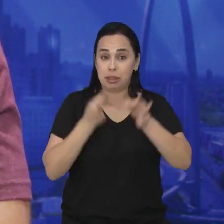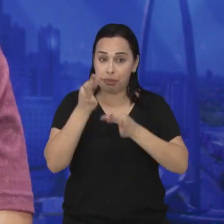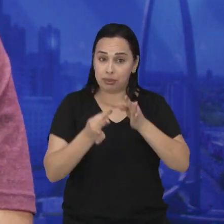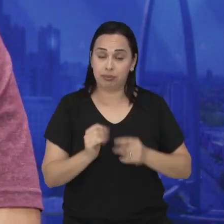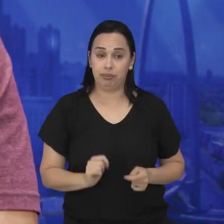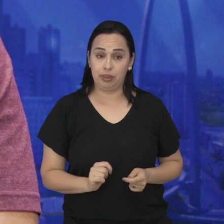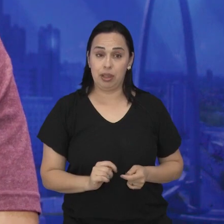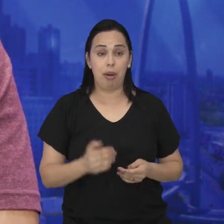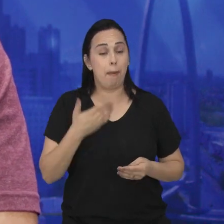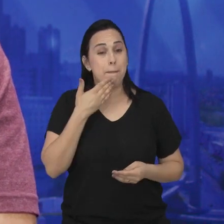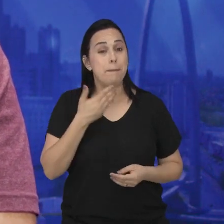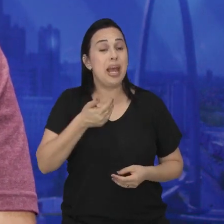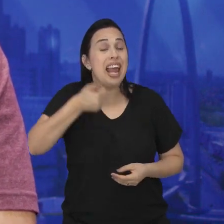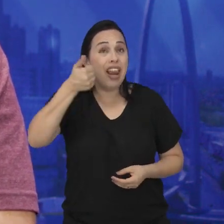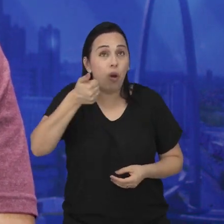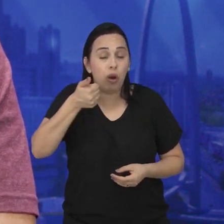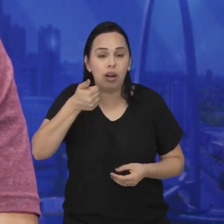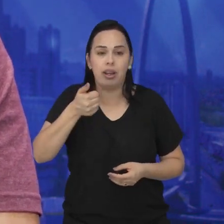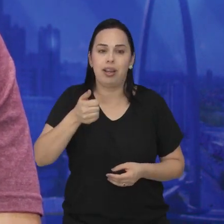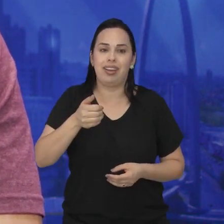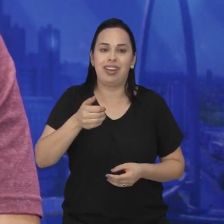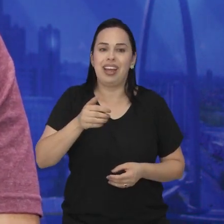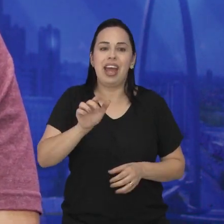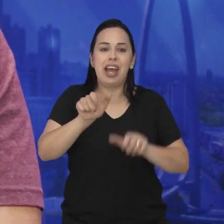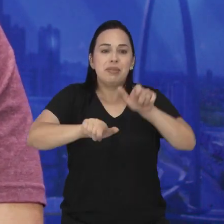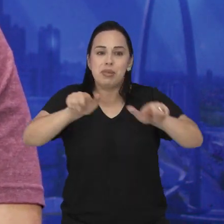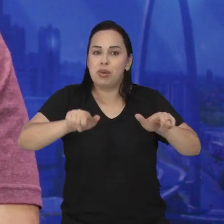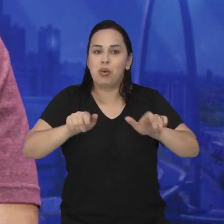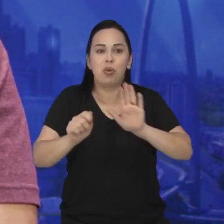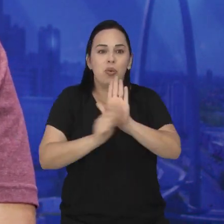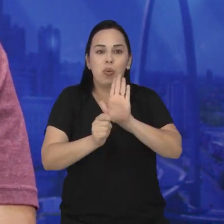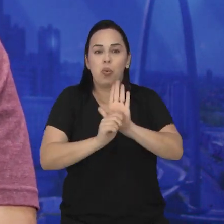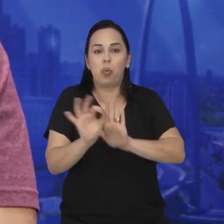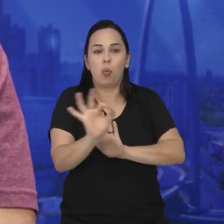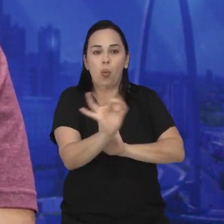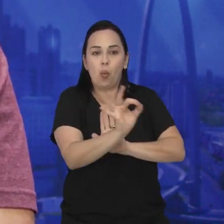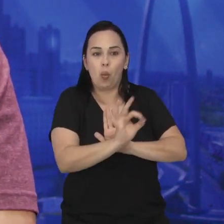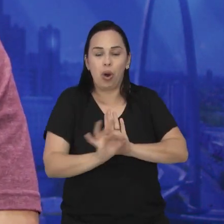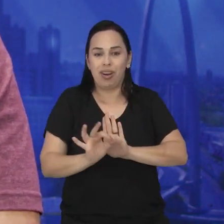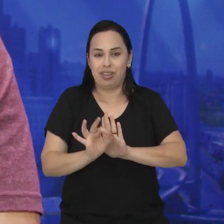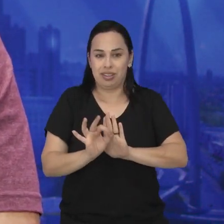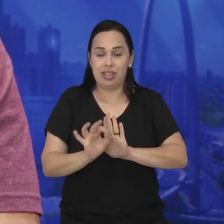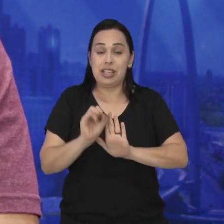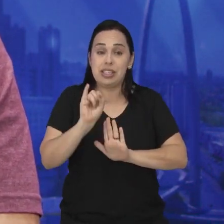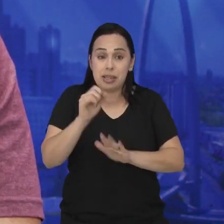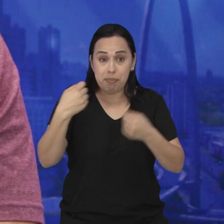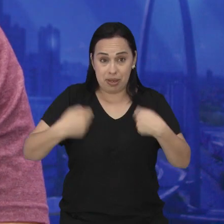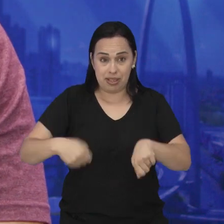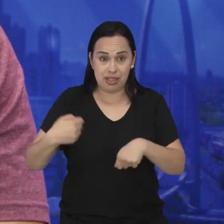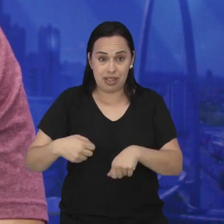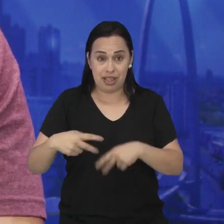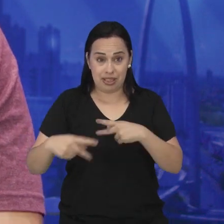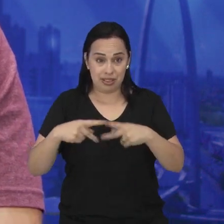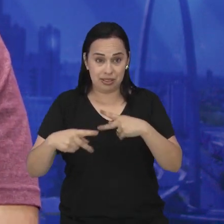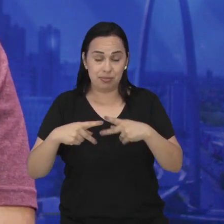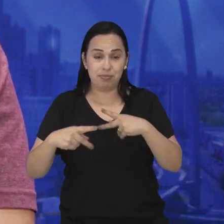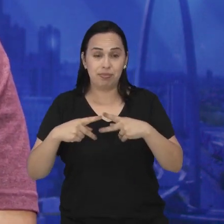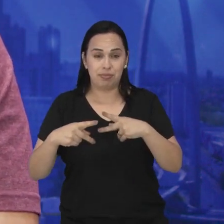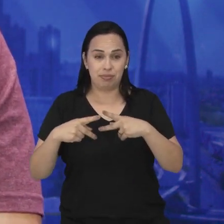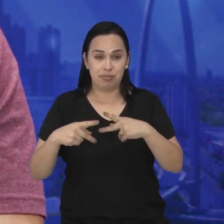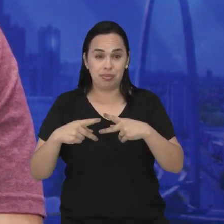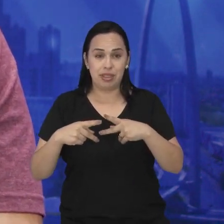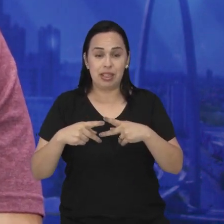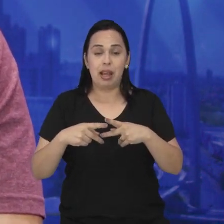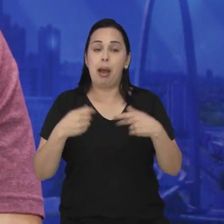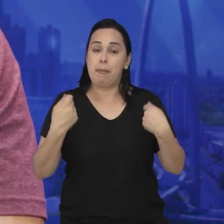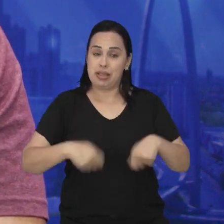portas de entrada. O melhor dos mundos é a pessoa não usar, mas se tiver uso e precisar de atendimento, São José só